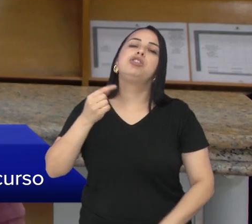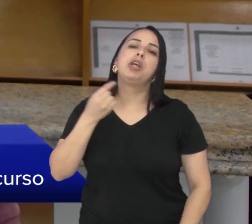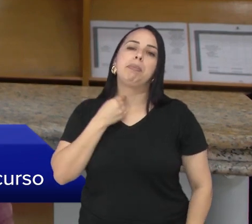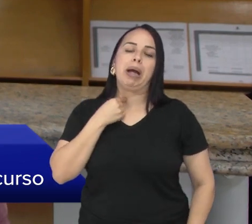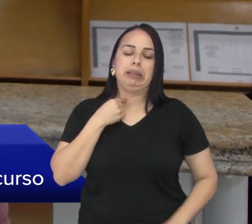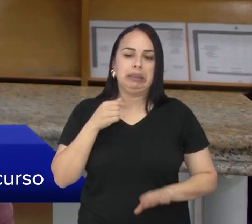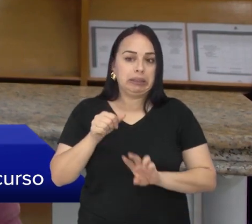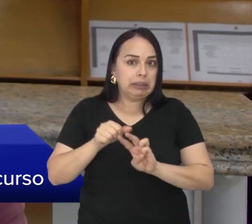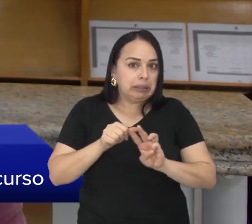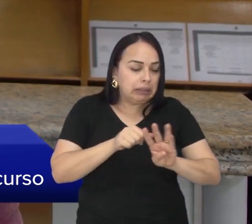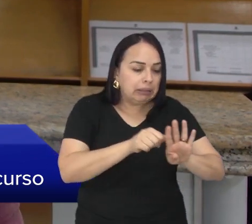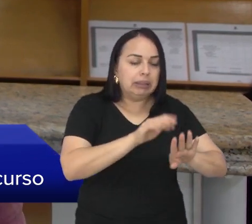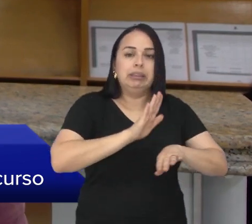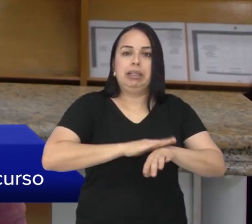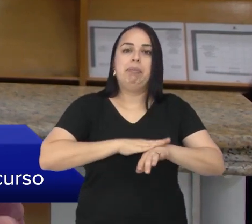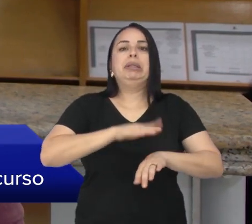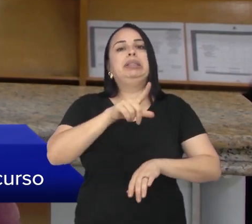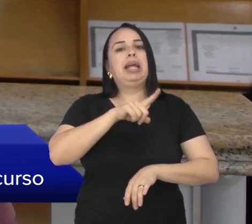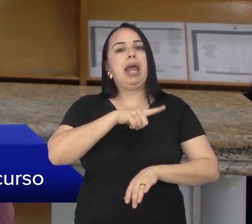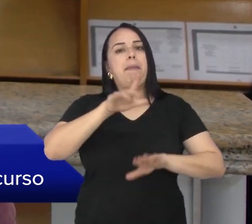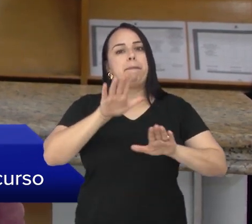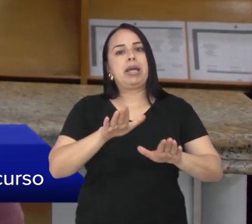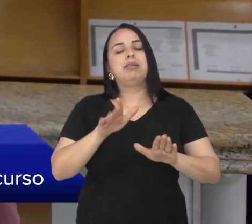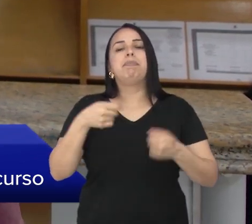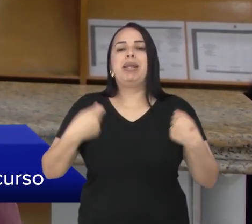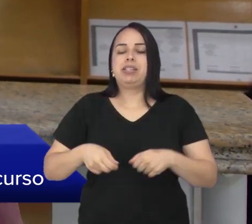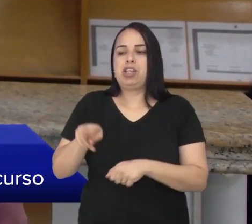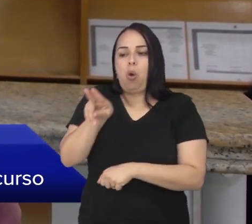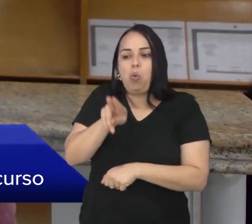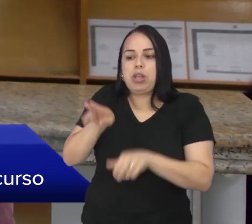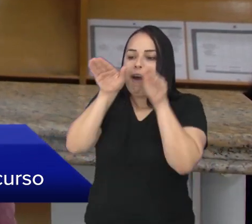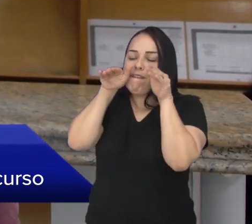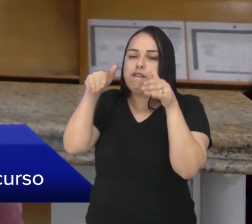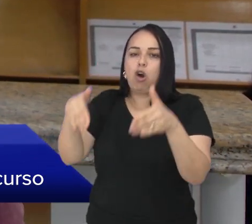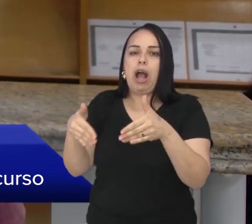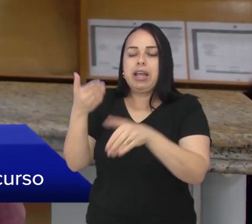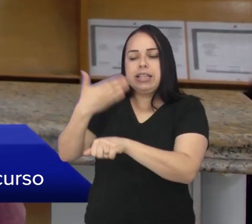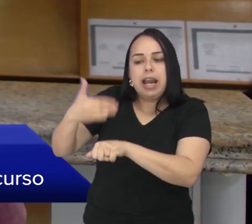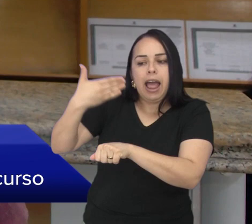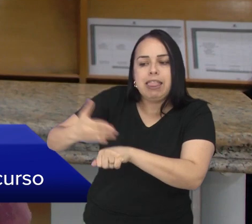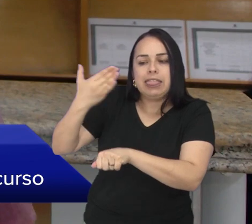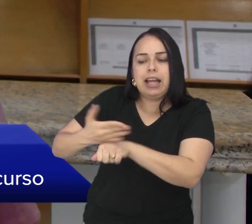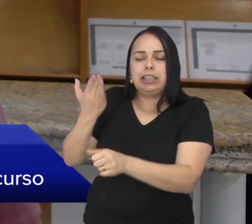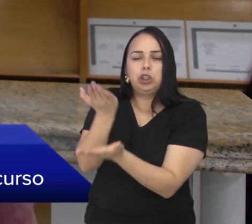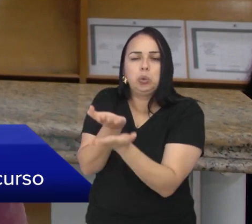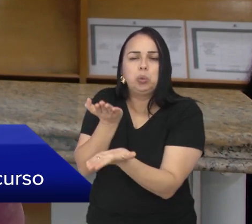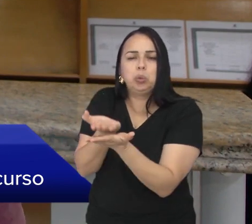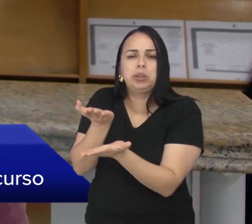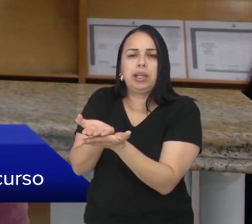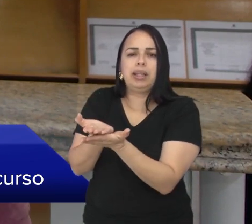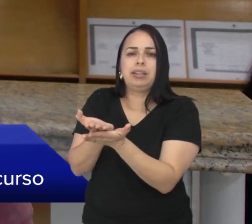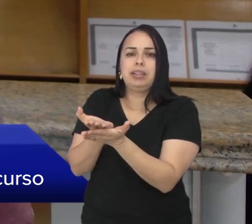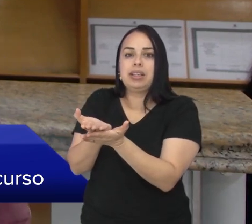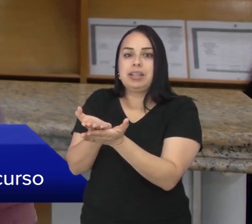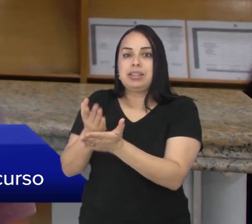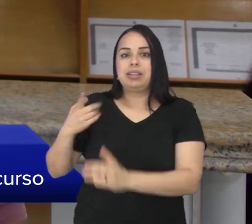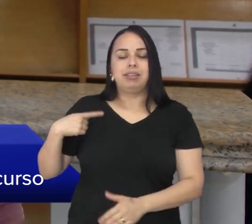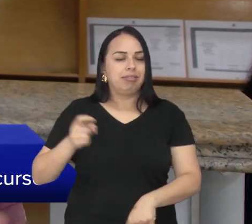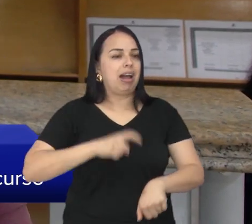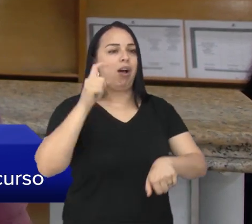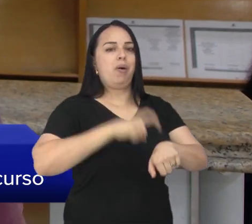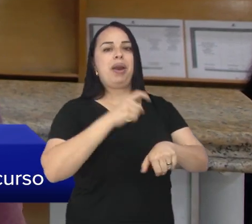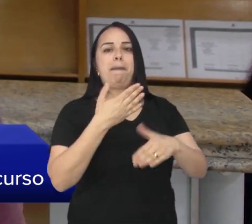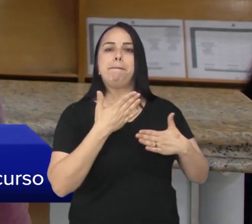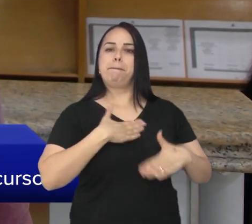maio. Tem bastante tempo até lá? Tem. Mas é claro que esse tempo deve ser usado para a preparação, para chegar ali, quanto mais